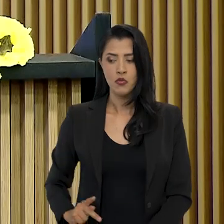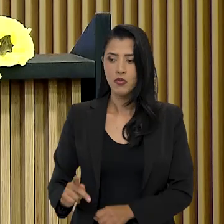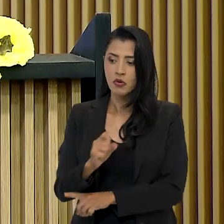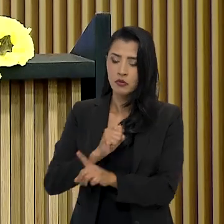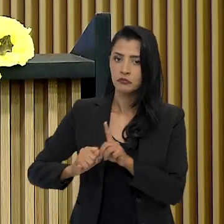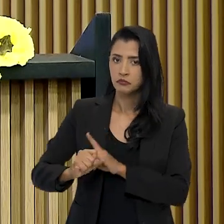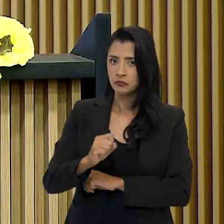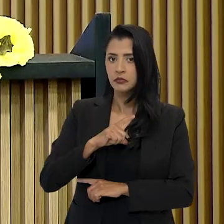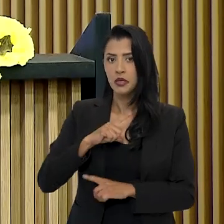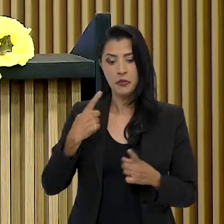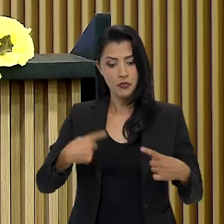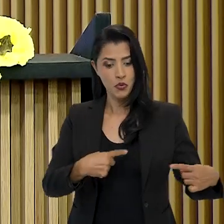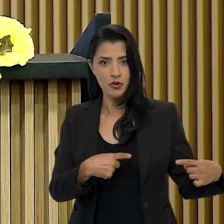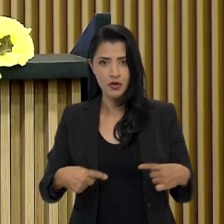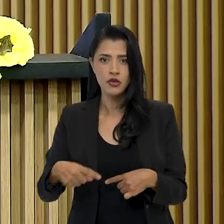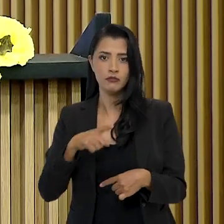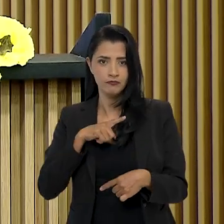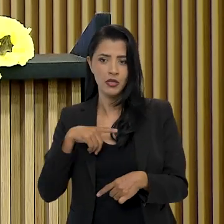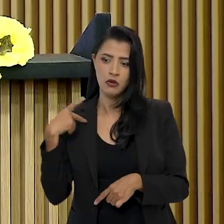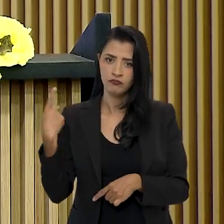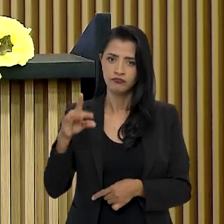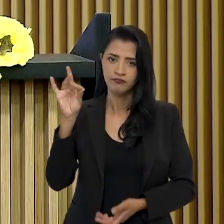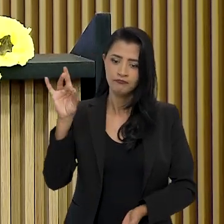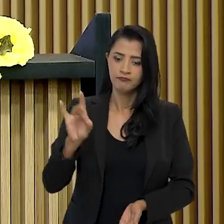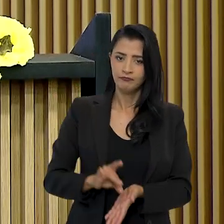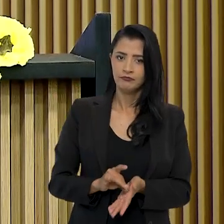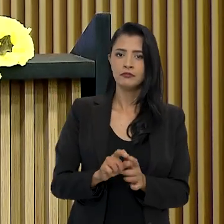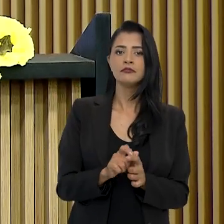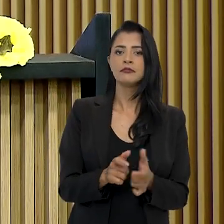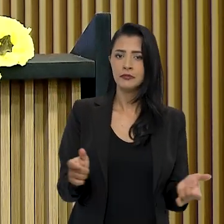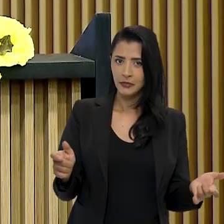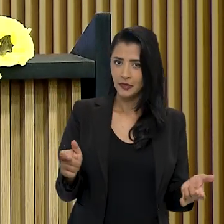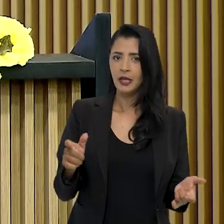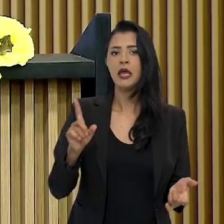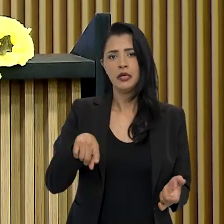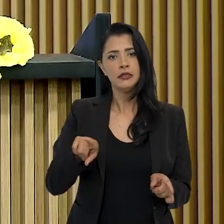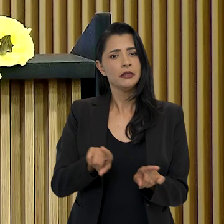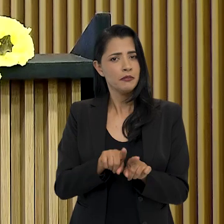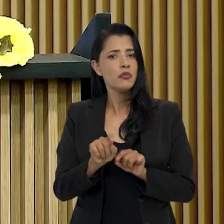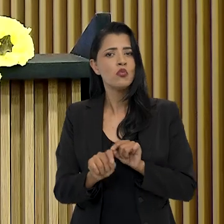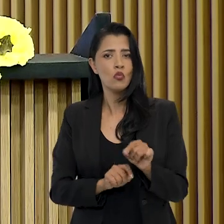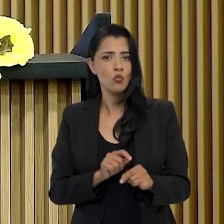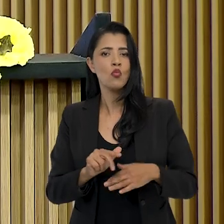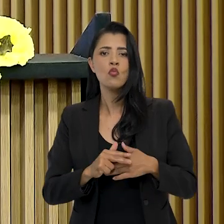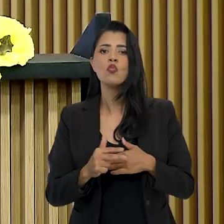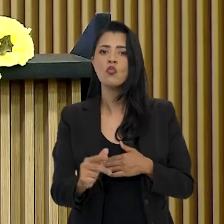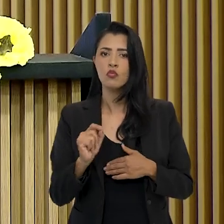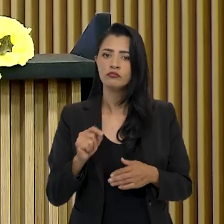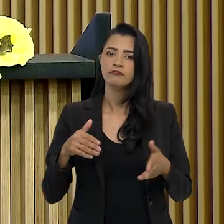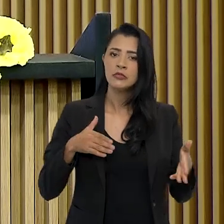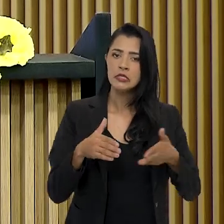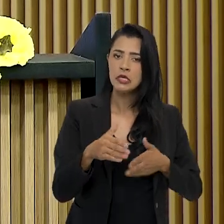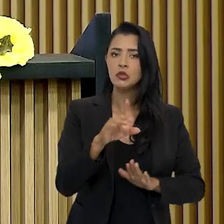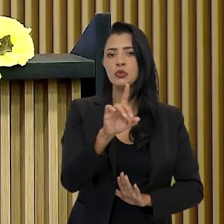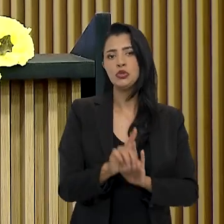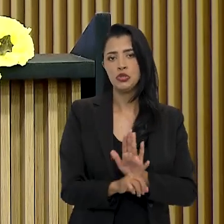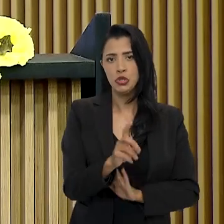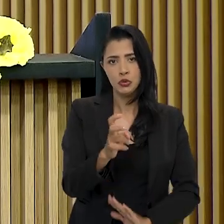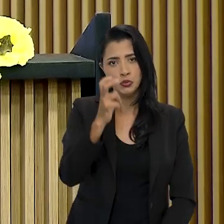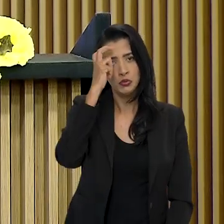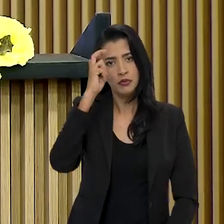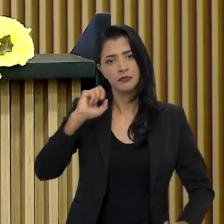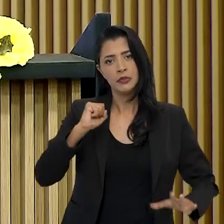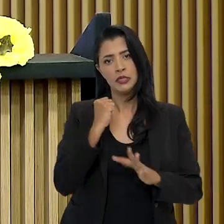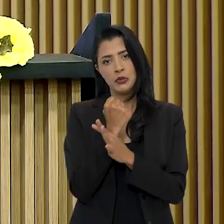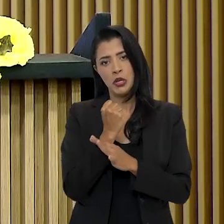público e a sociedade que as políticas públicas têm o seu efeito amplo e, consequentemente, o acesso aos